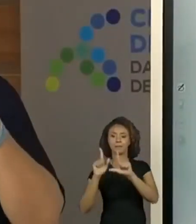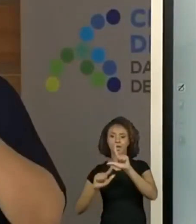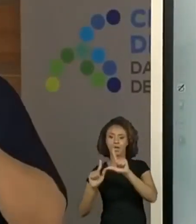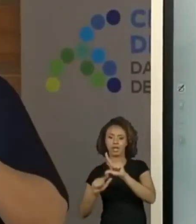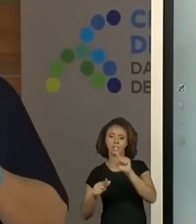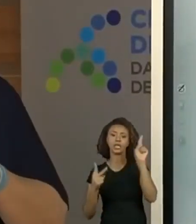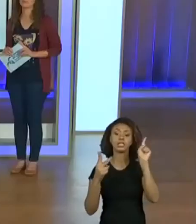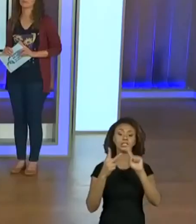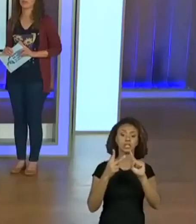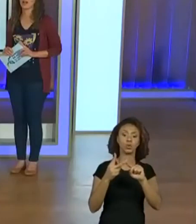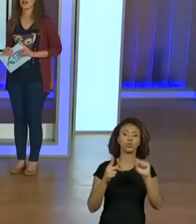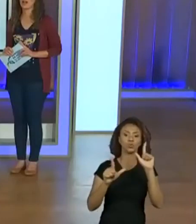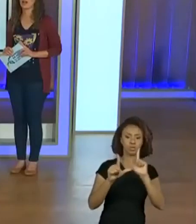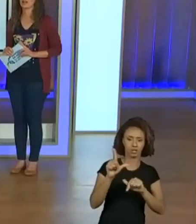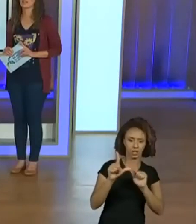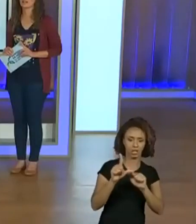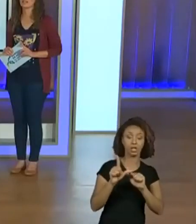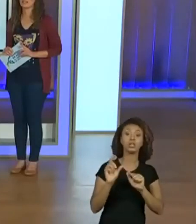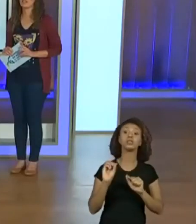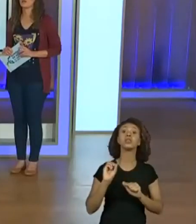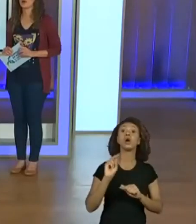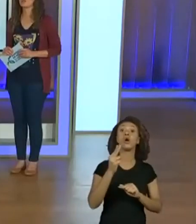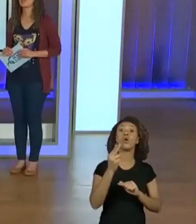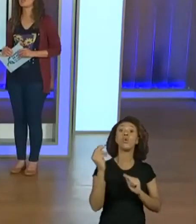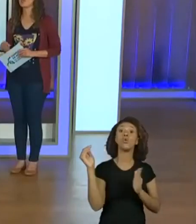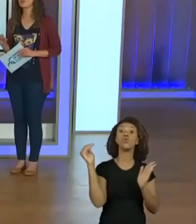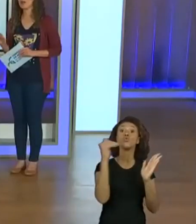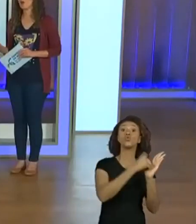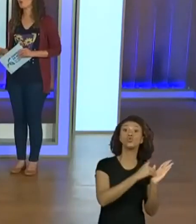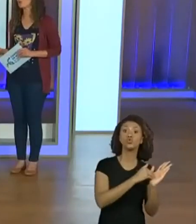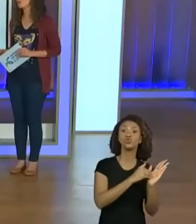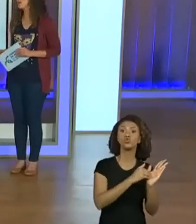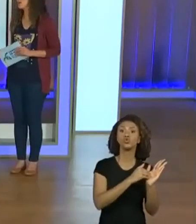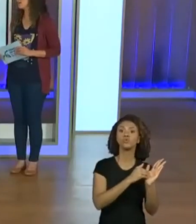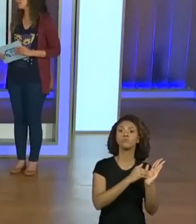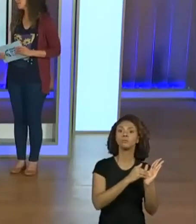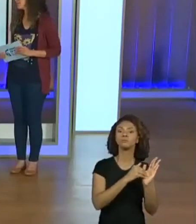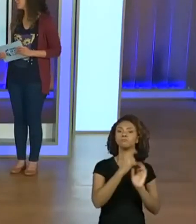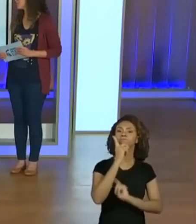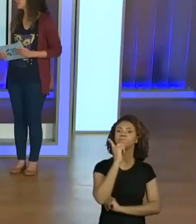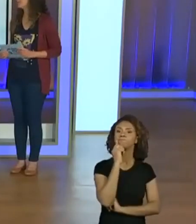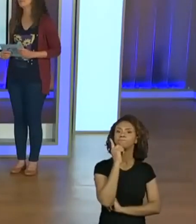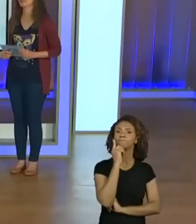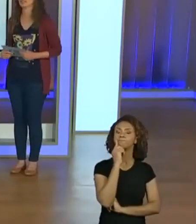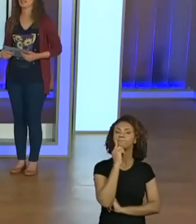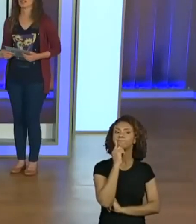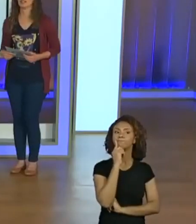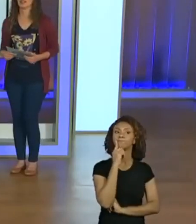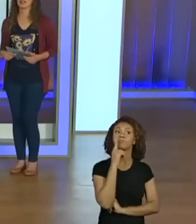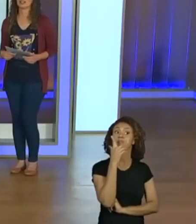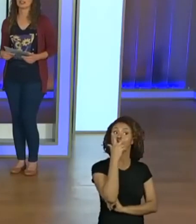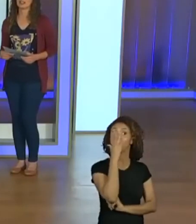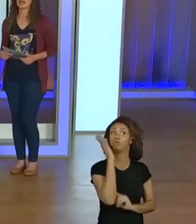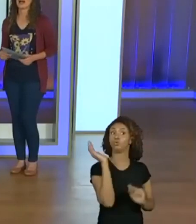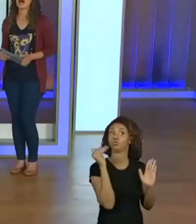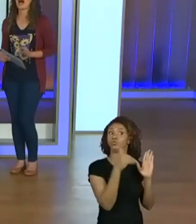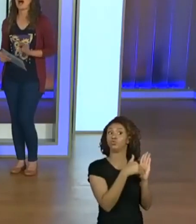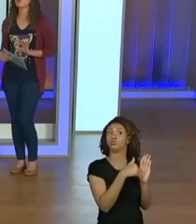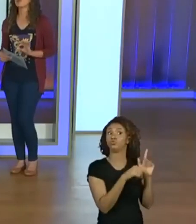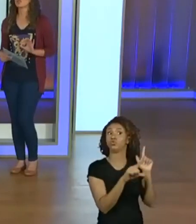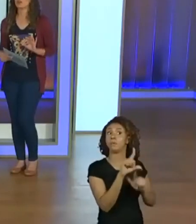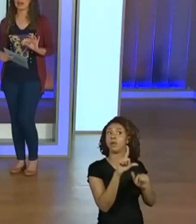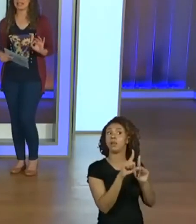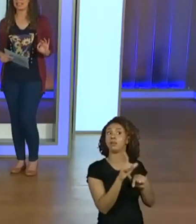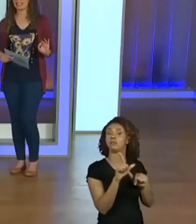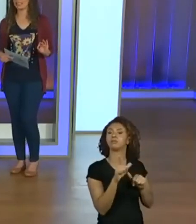para a última letra. Ah, eu acho que eles foram para a última letra, professora. Ah, e qual foi a última